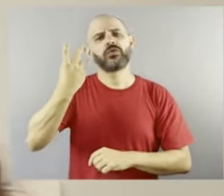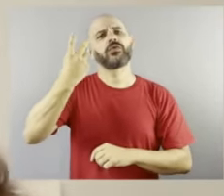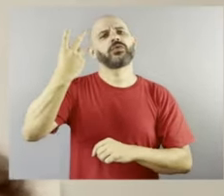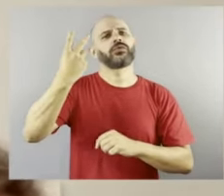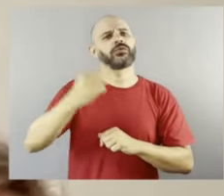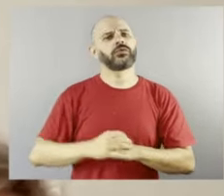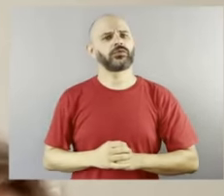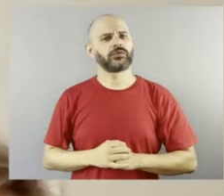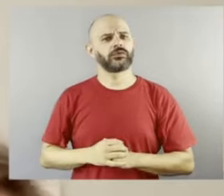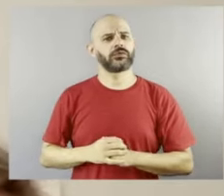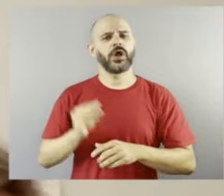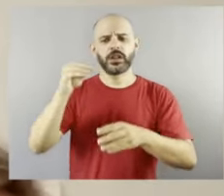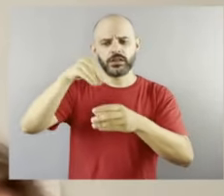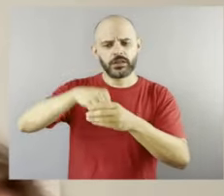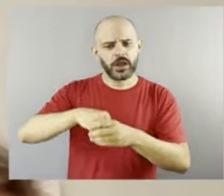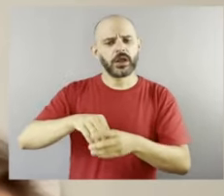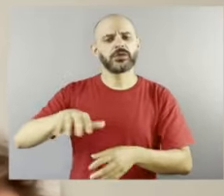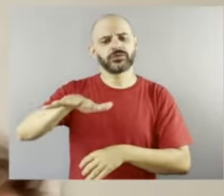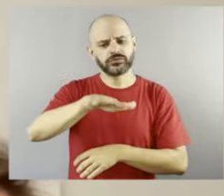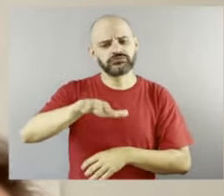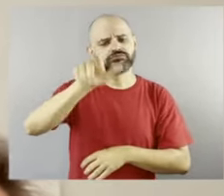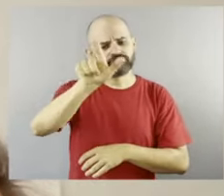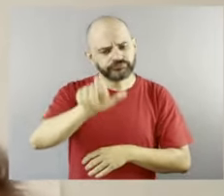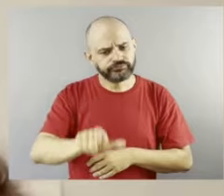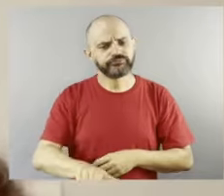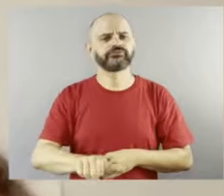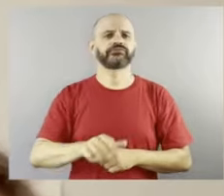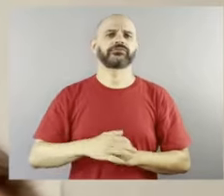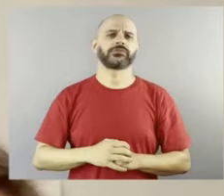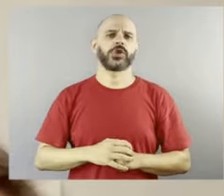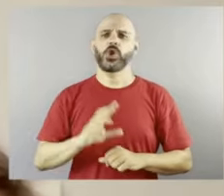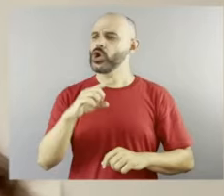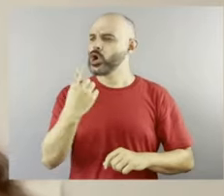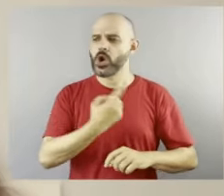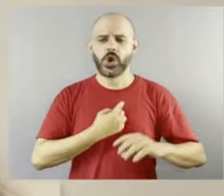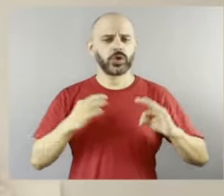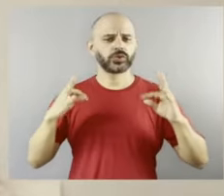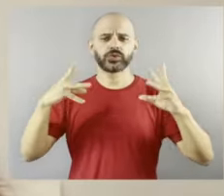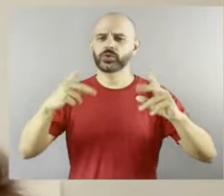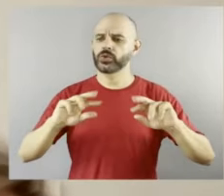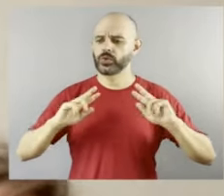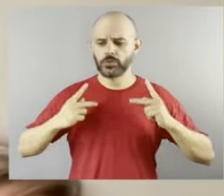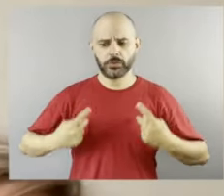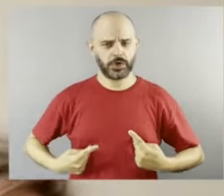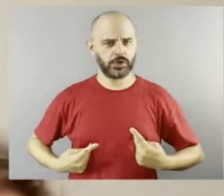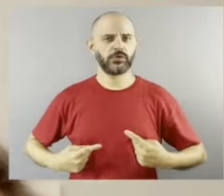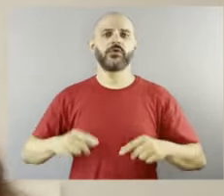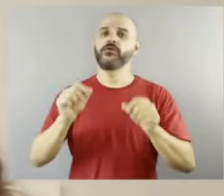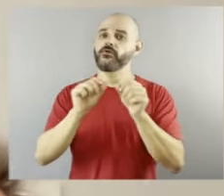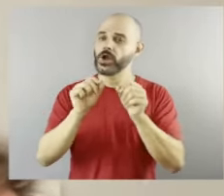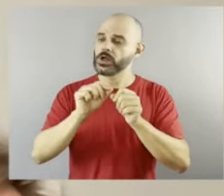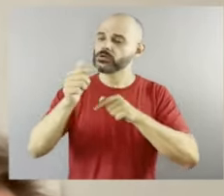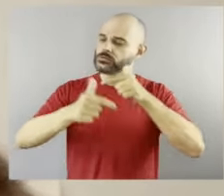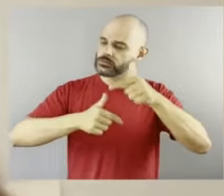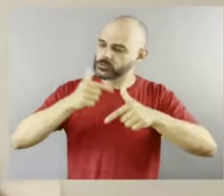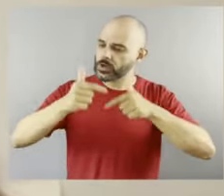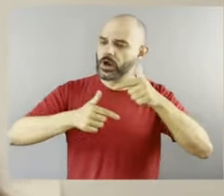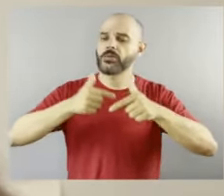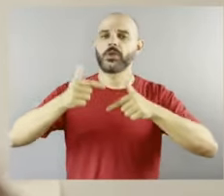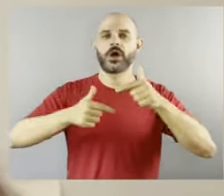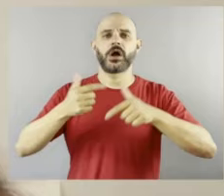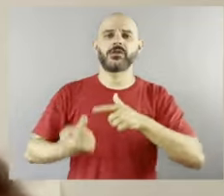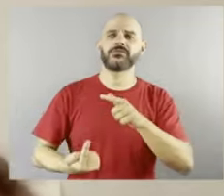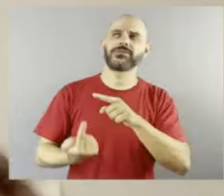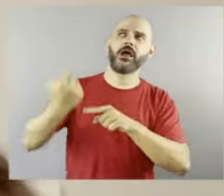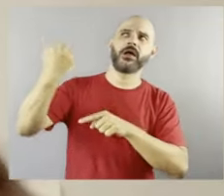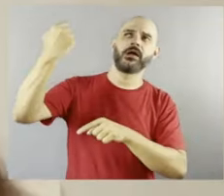dentro da sua condição, por sermos humanos todos. Então, a gente fez um trabalho desde sempre,